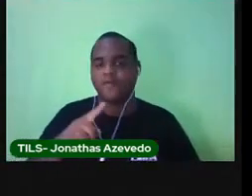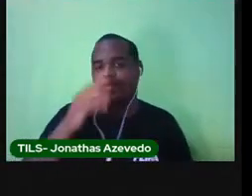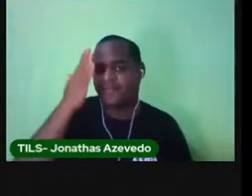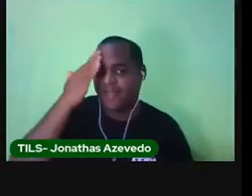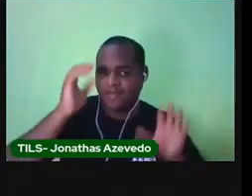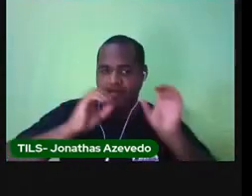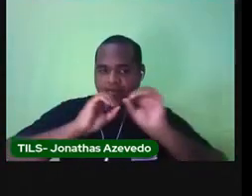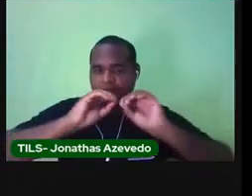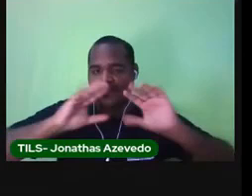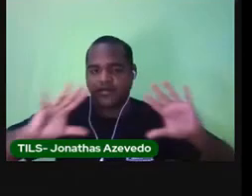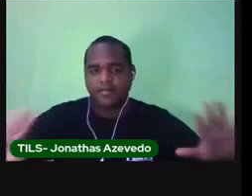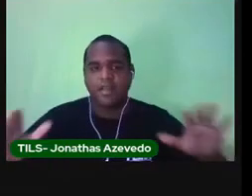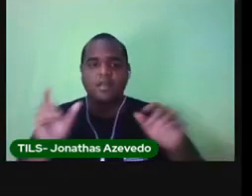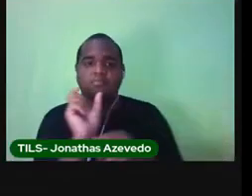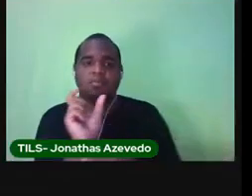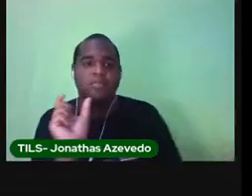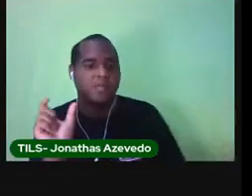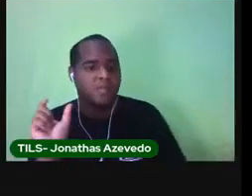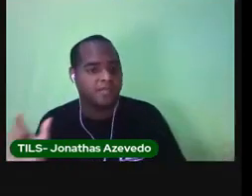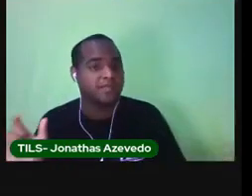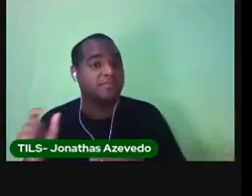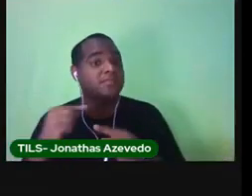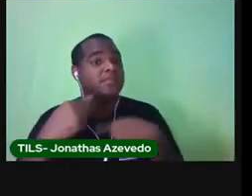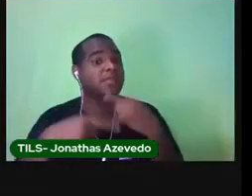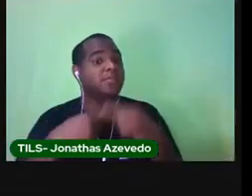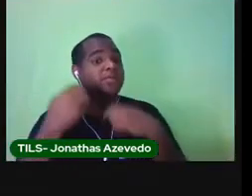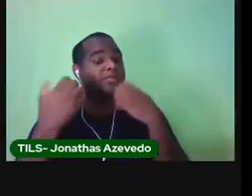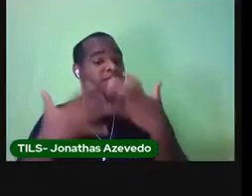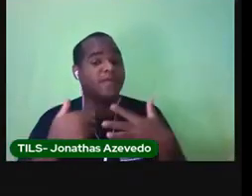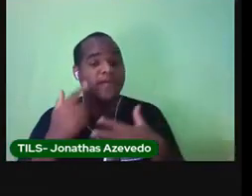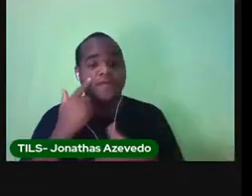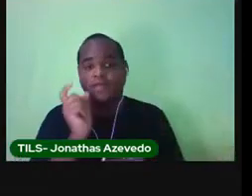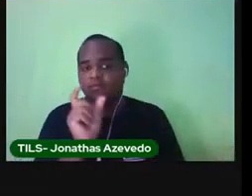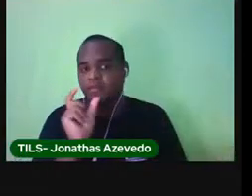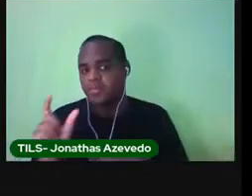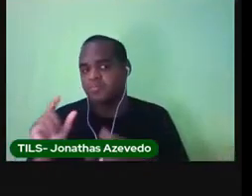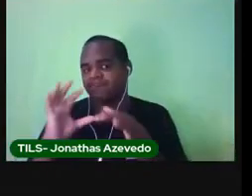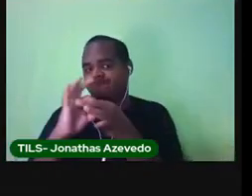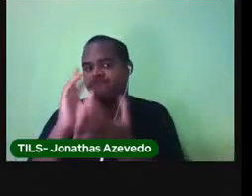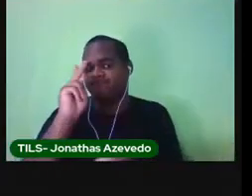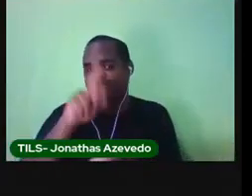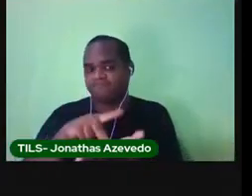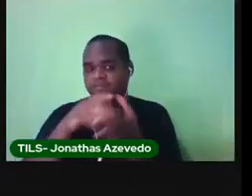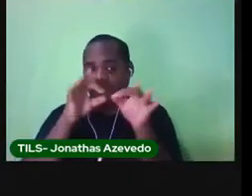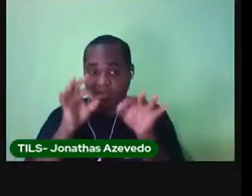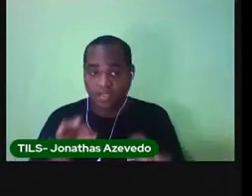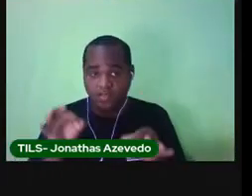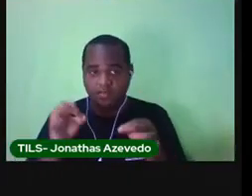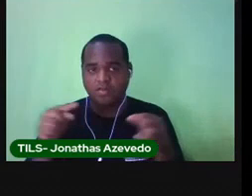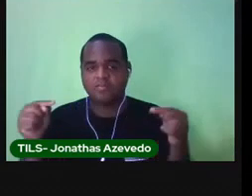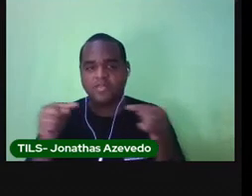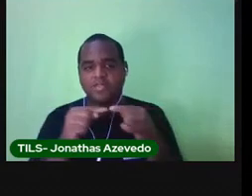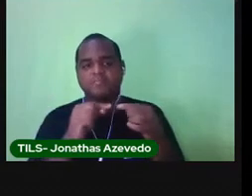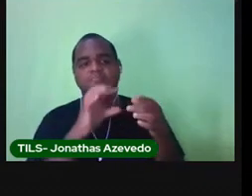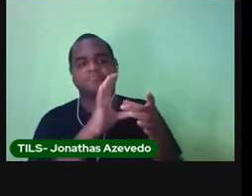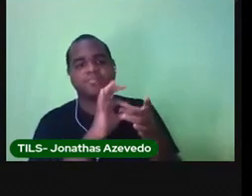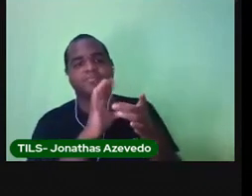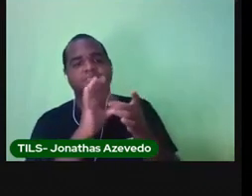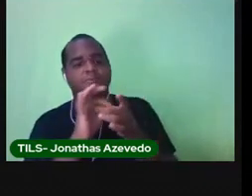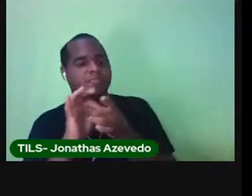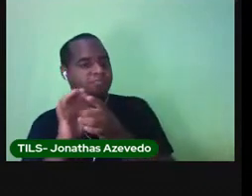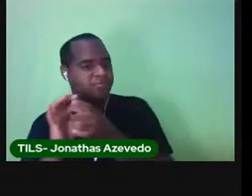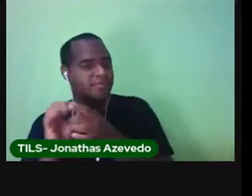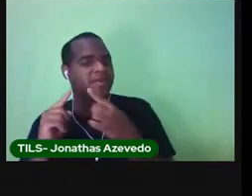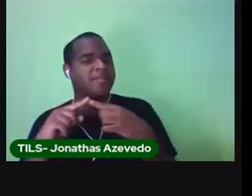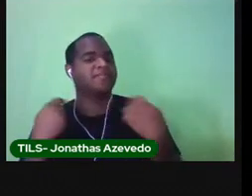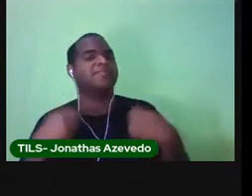as palavras. E depois a gente vai ler essa parlenda do jeito certo, bem ritmada, como a parlenda tem